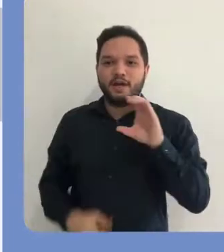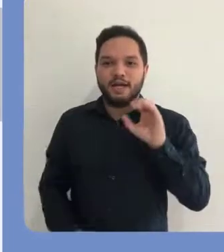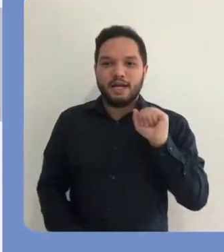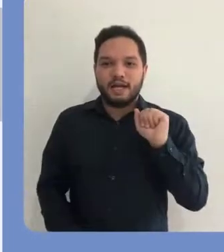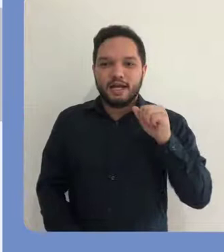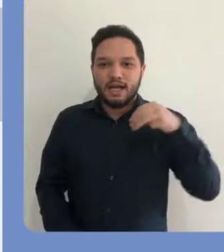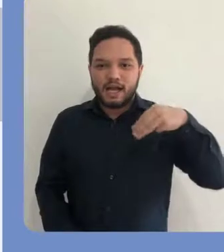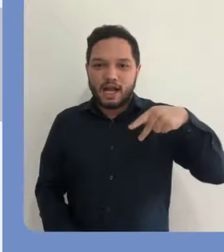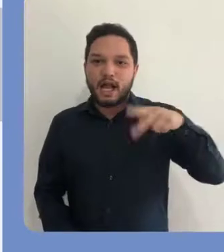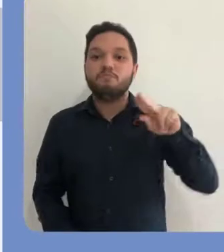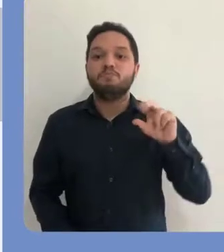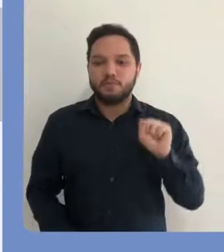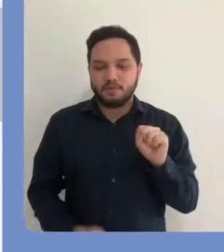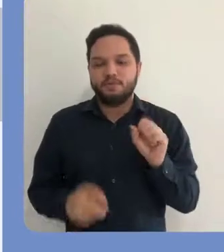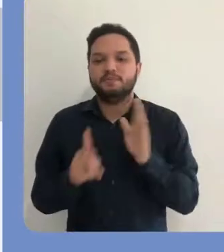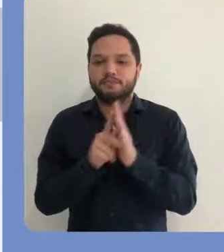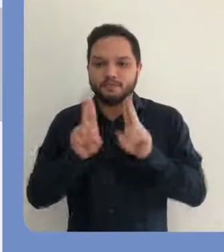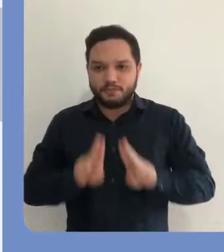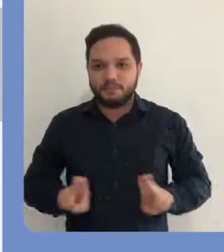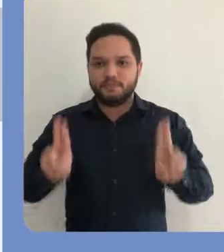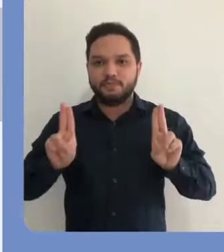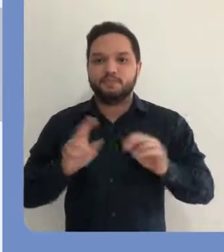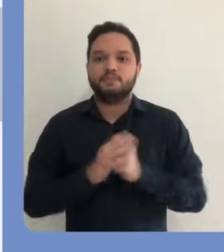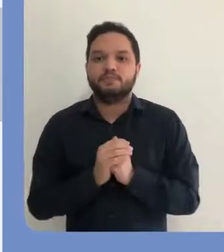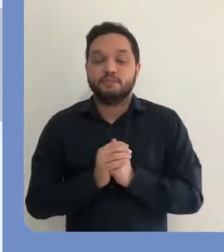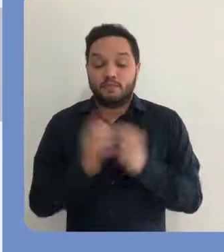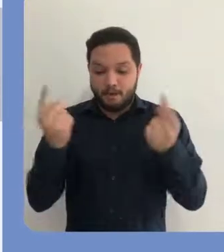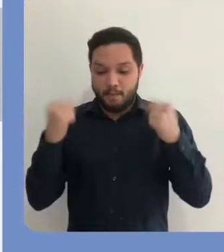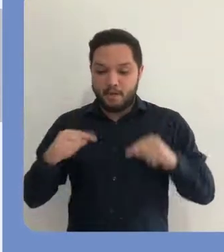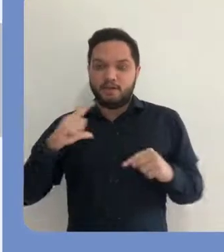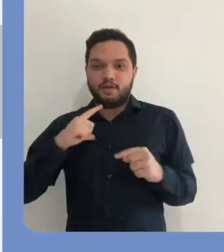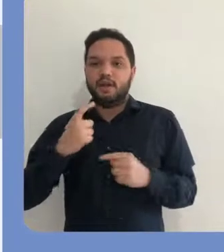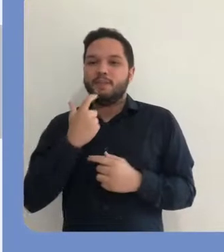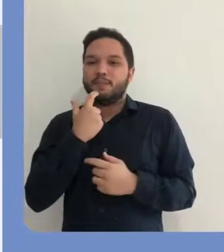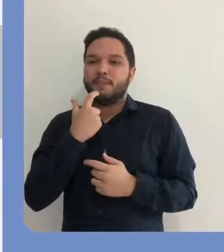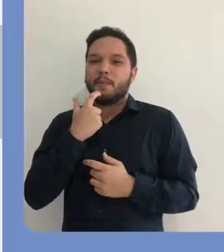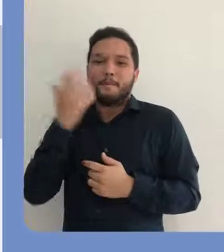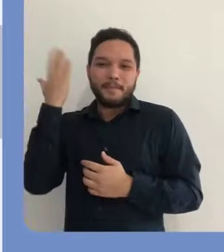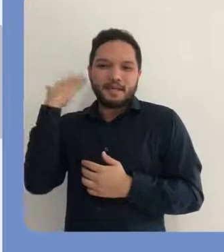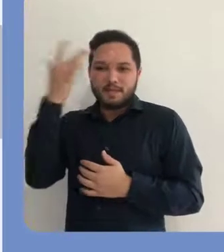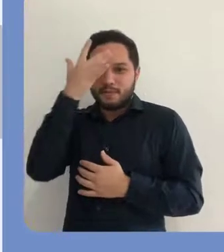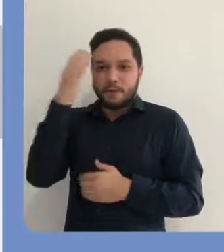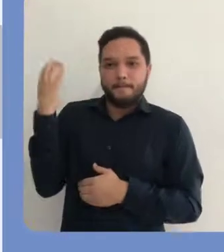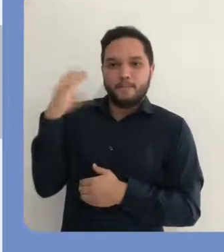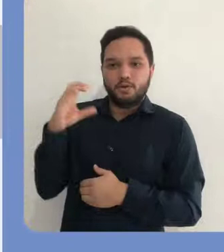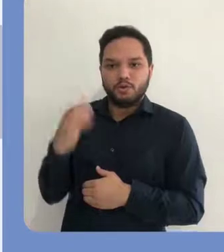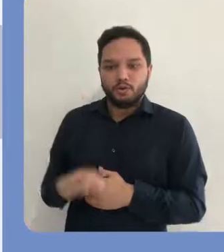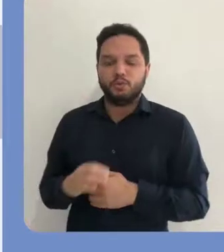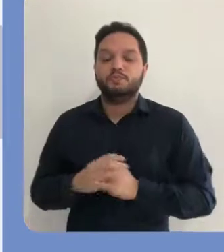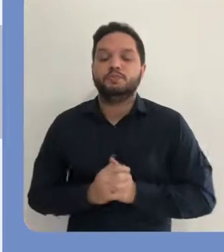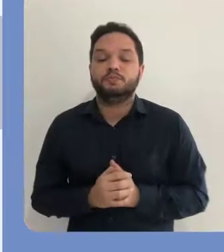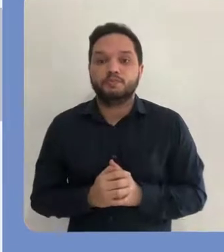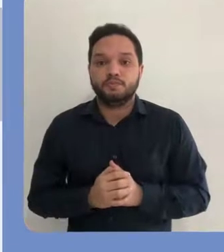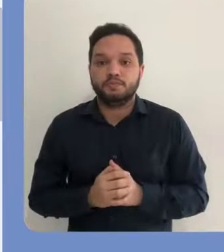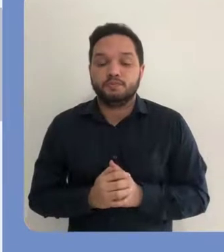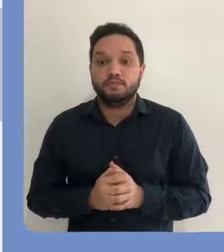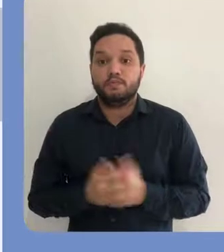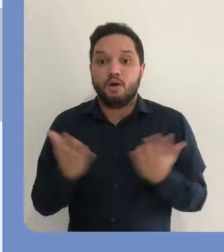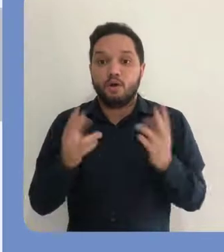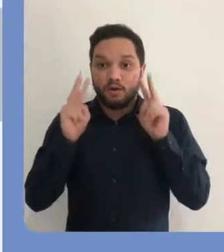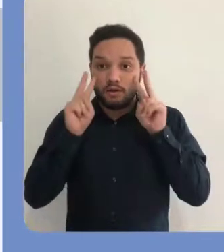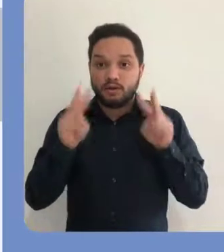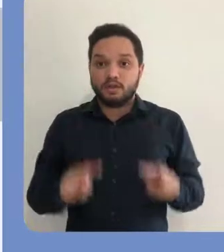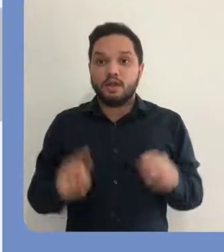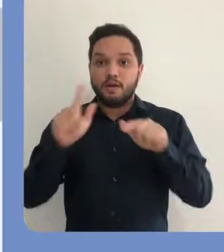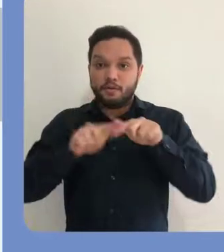corresponde a um dos campi da UFSC. Abaixo, também, nós temos todas as submissões recentes dentro